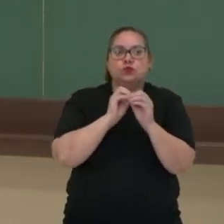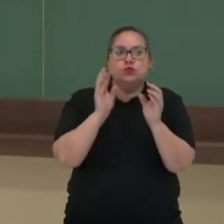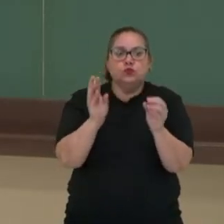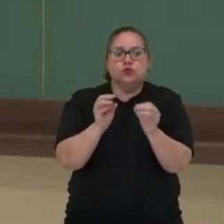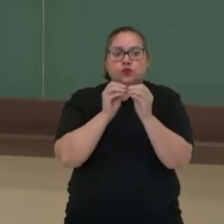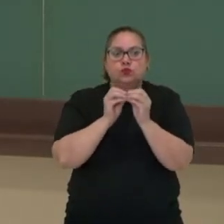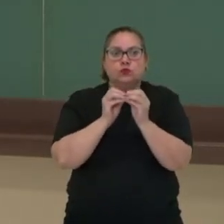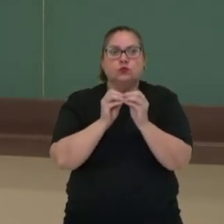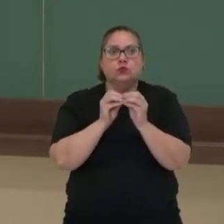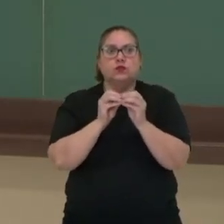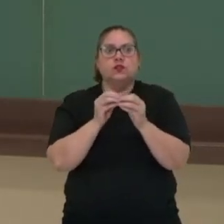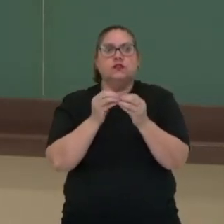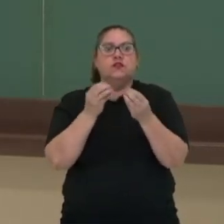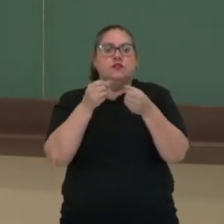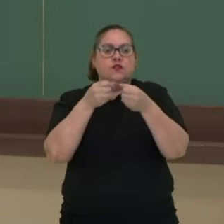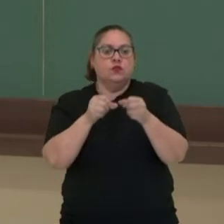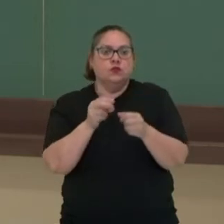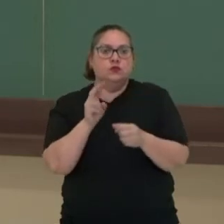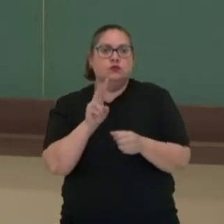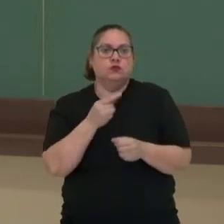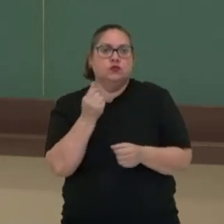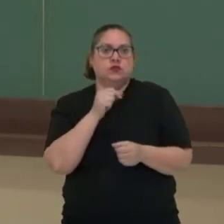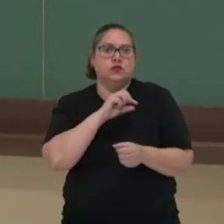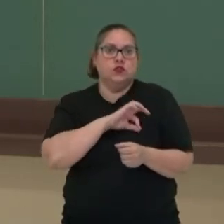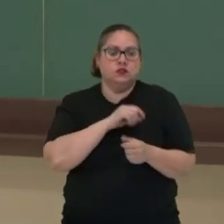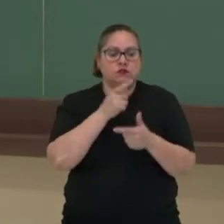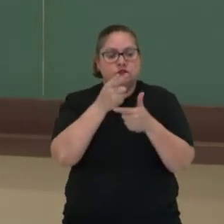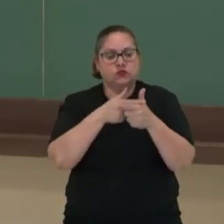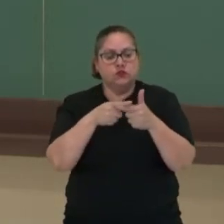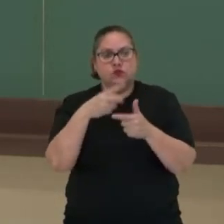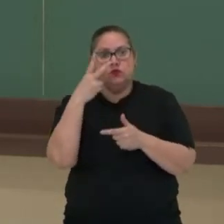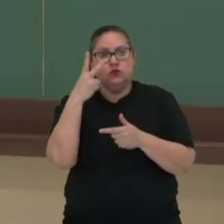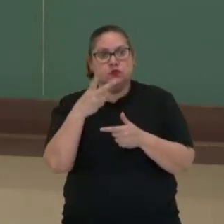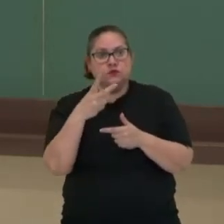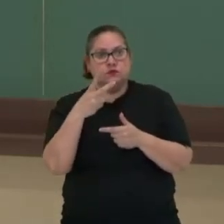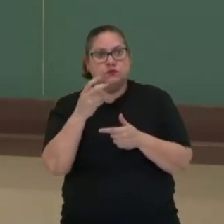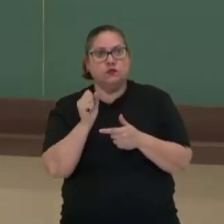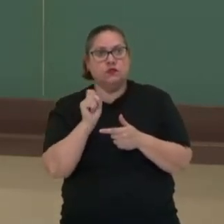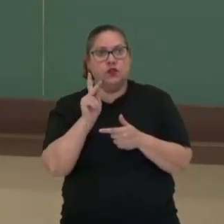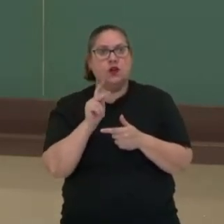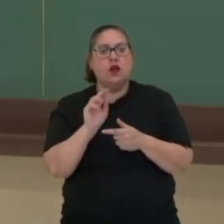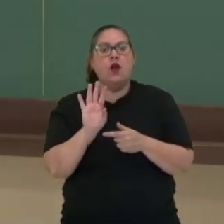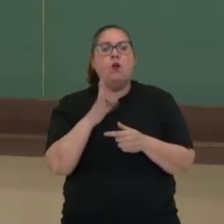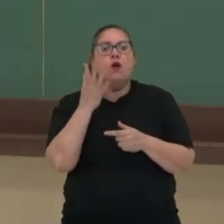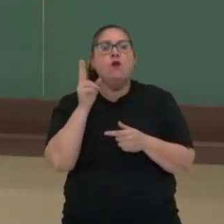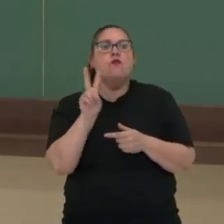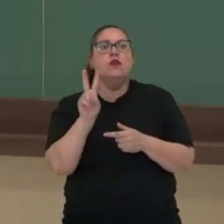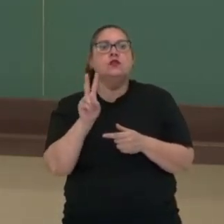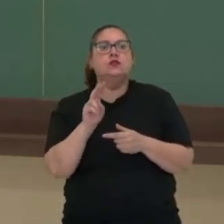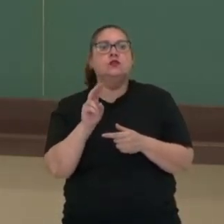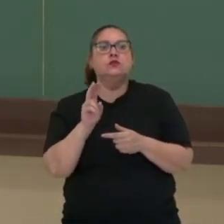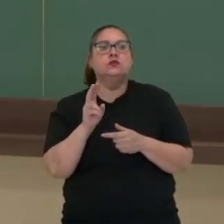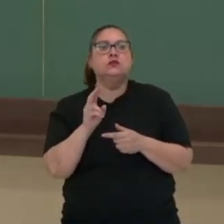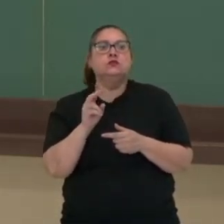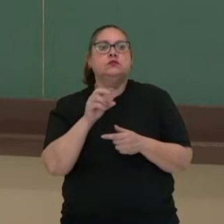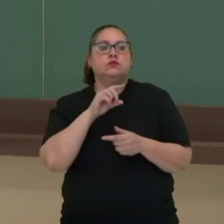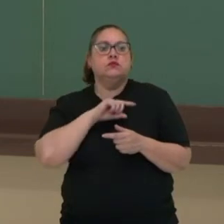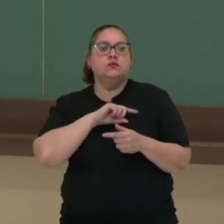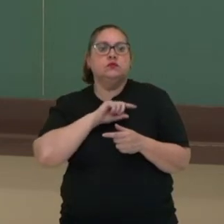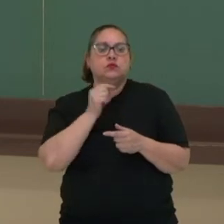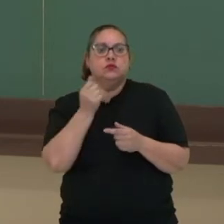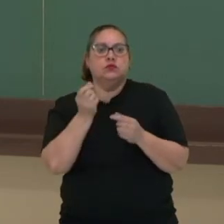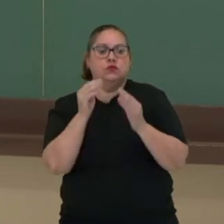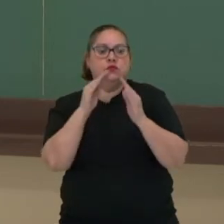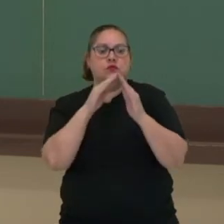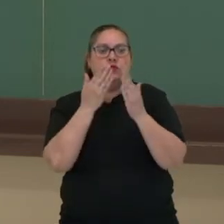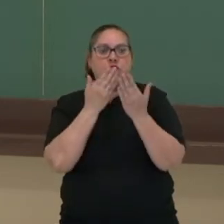do investimento ali, que sobrou de salário, né? E dividir por 2, tá bom? Então qual o valor do aluguel dela? Agora, vamos